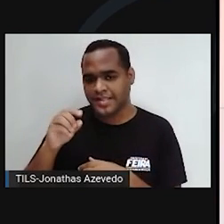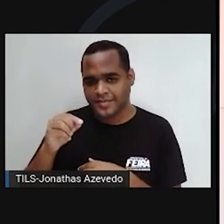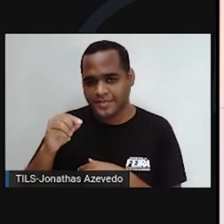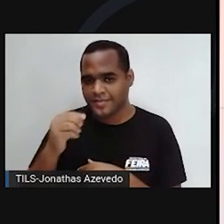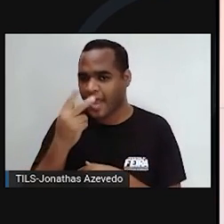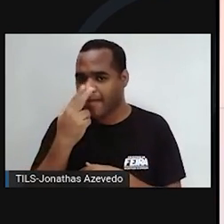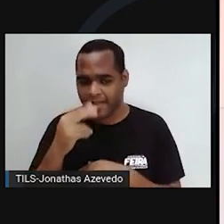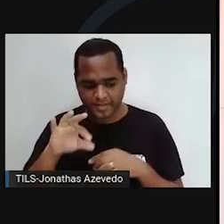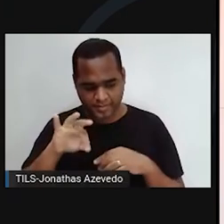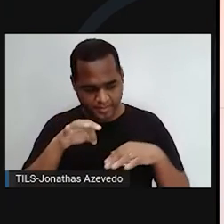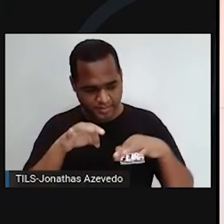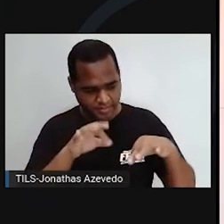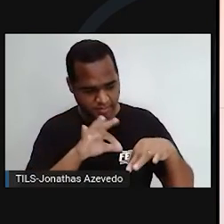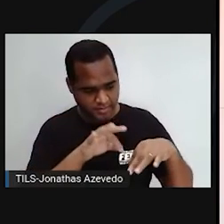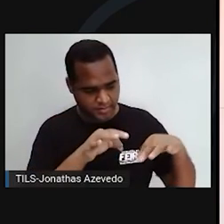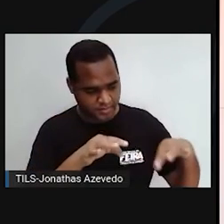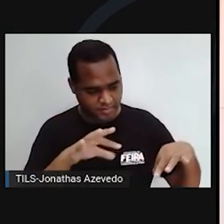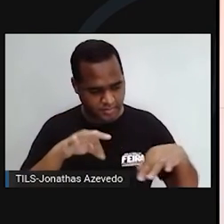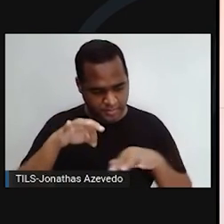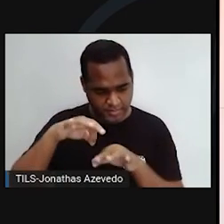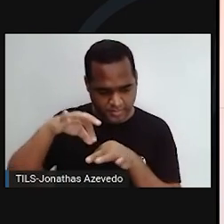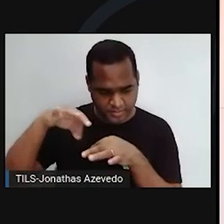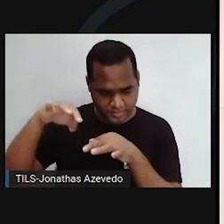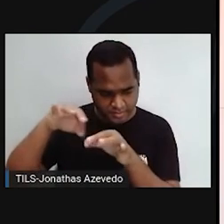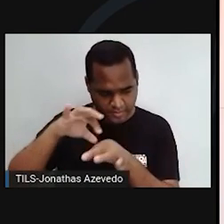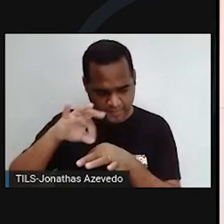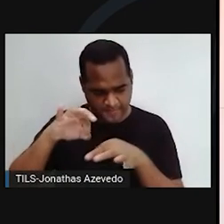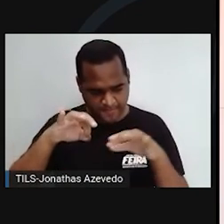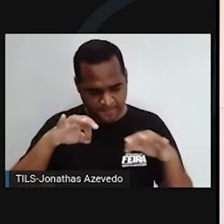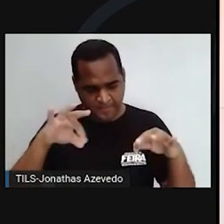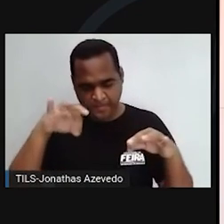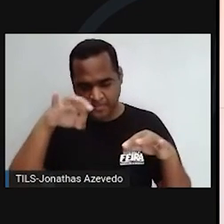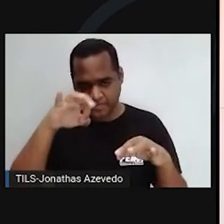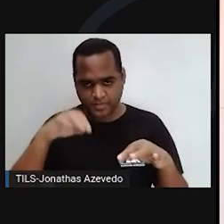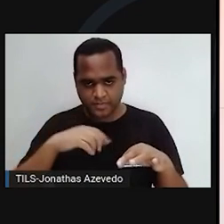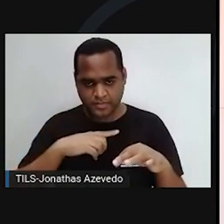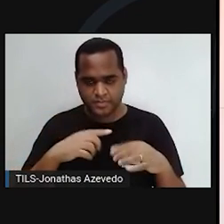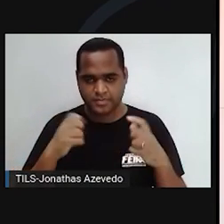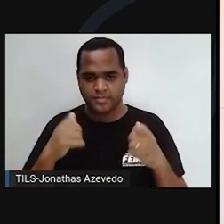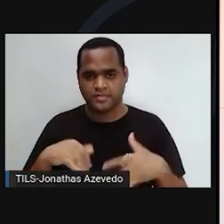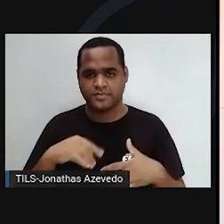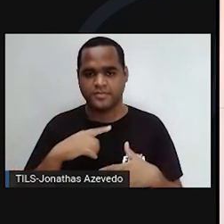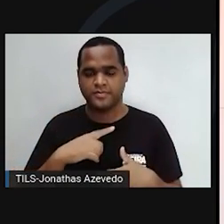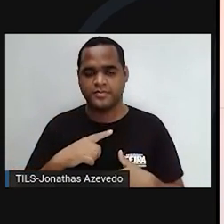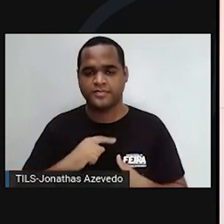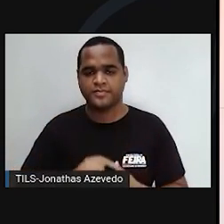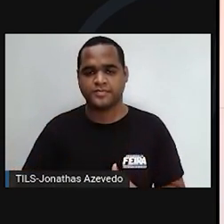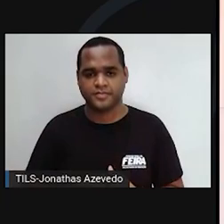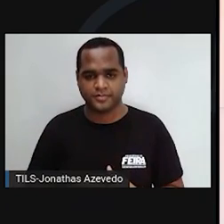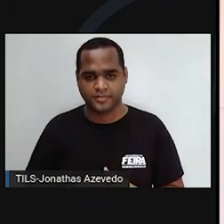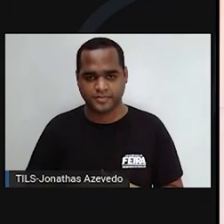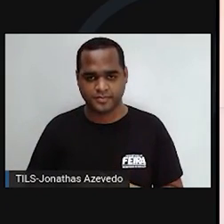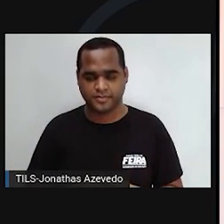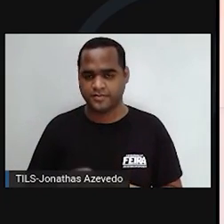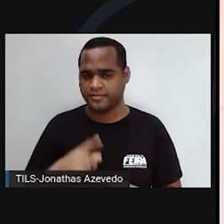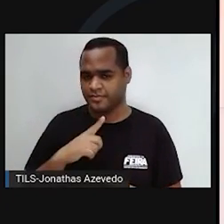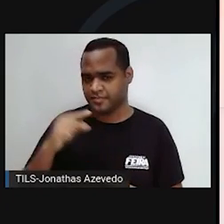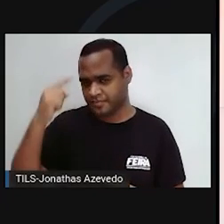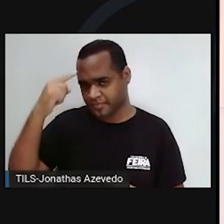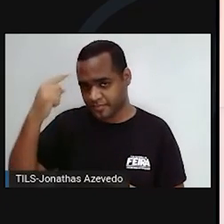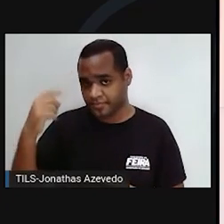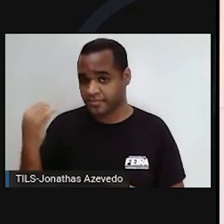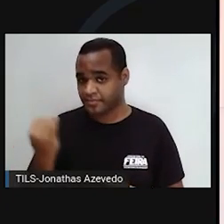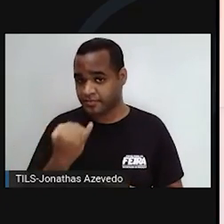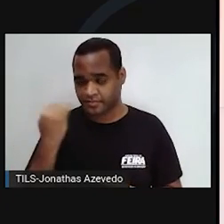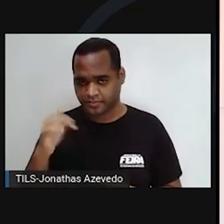Que essa célula, ela vai ter uma especificação na sua membrana para funções específicas. E a célula vegetal, algumas animais que vão